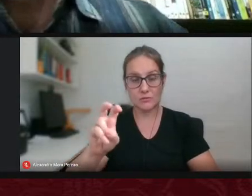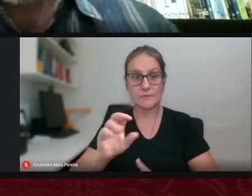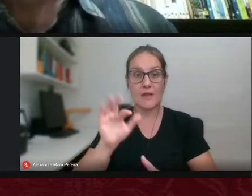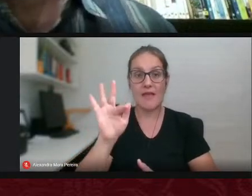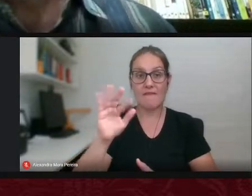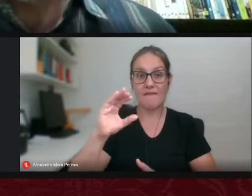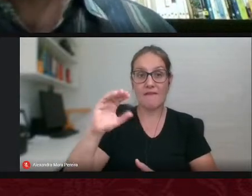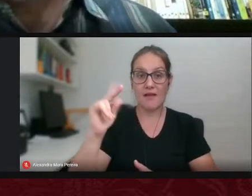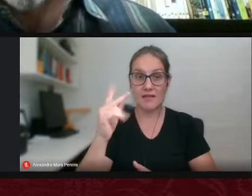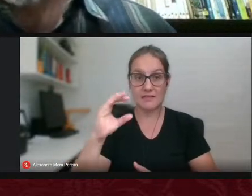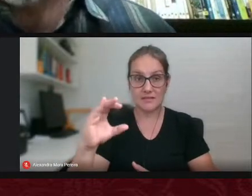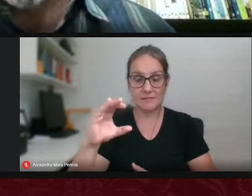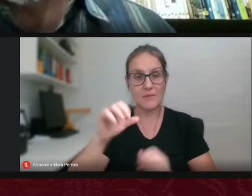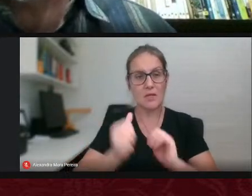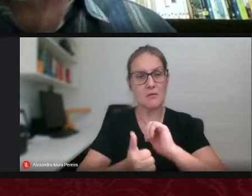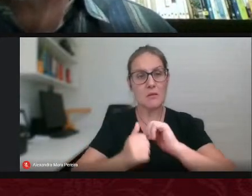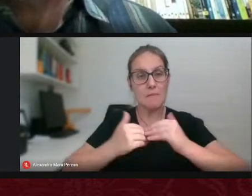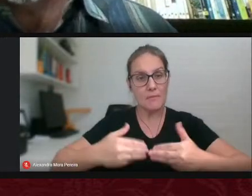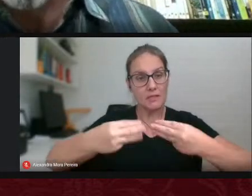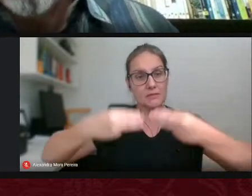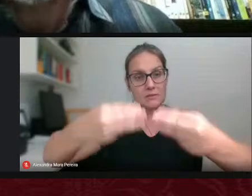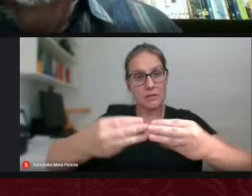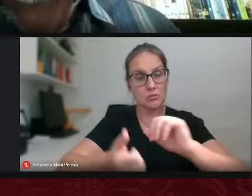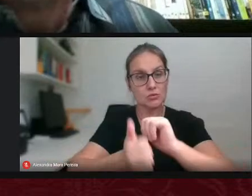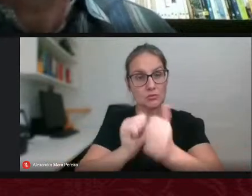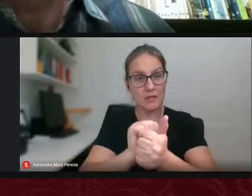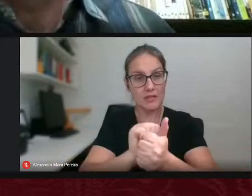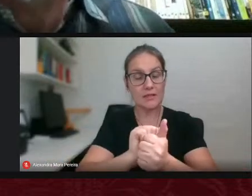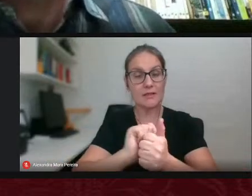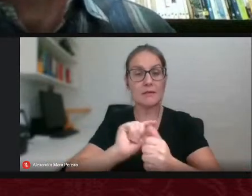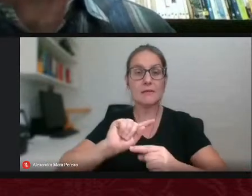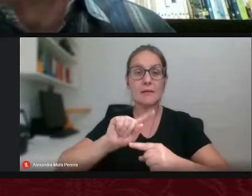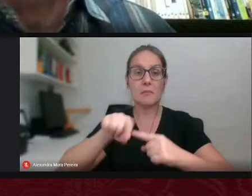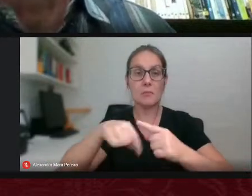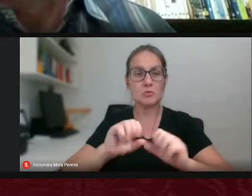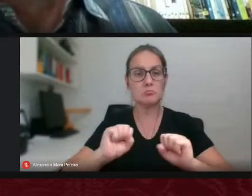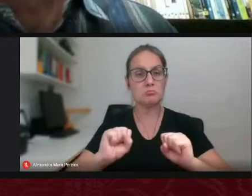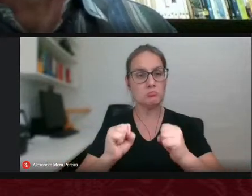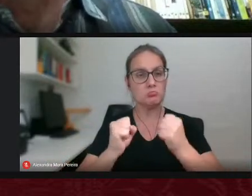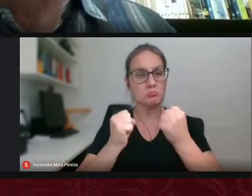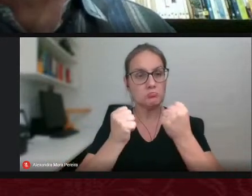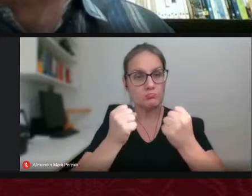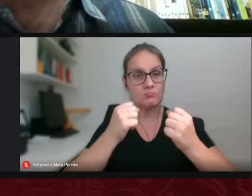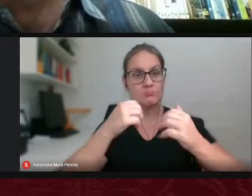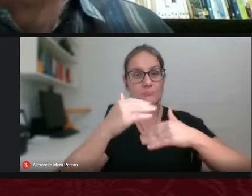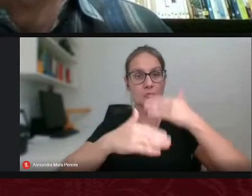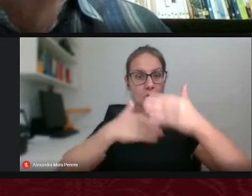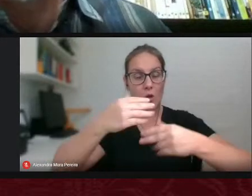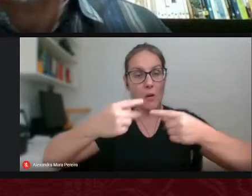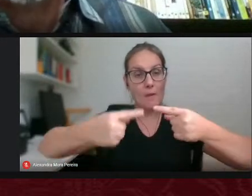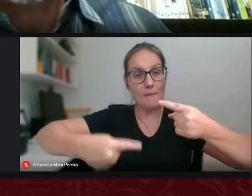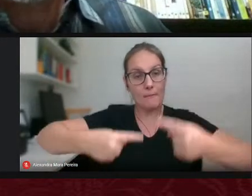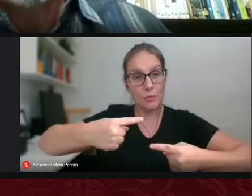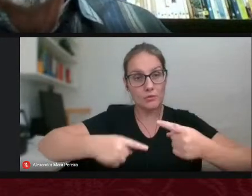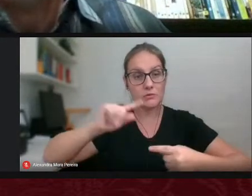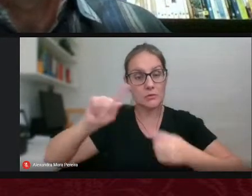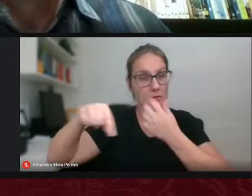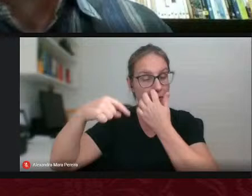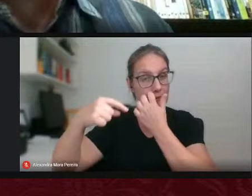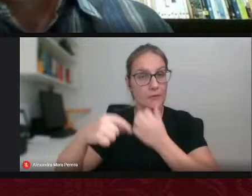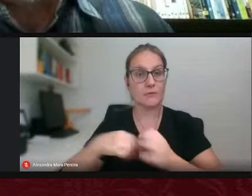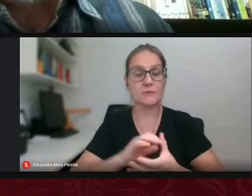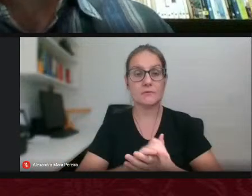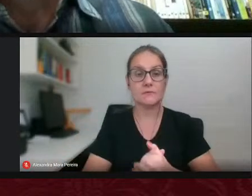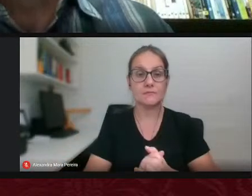Ministério Ministério do Esporte foi depois robustecido fortalecido com as políticas posteriores né